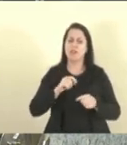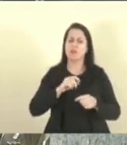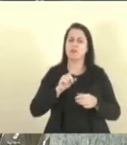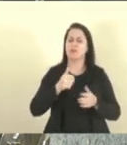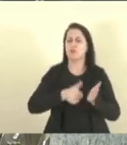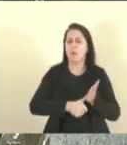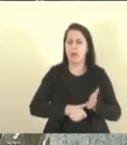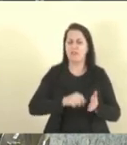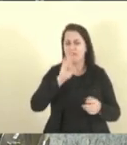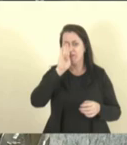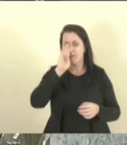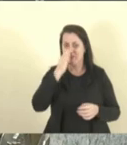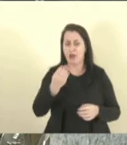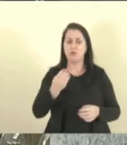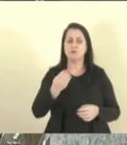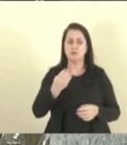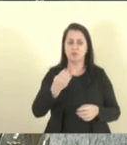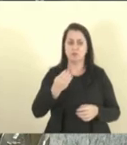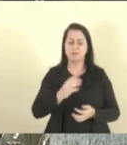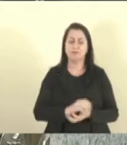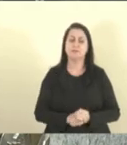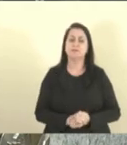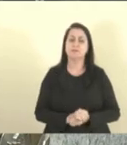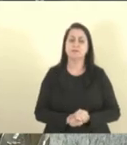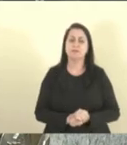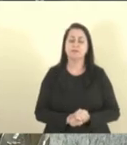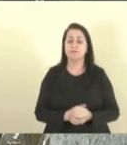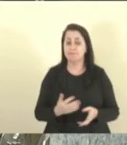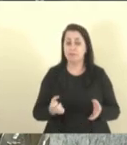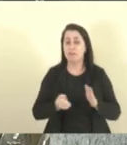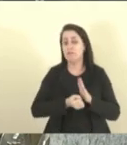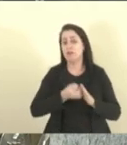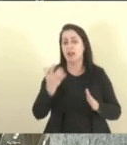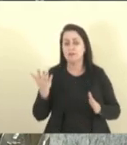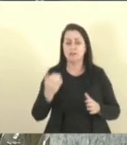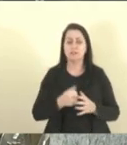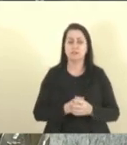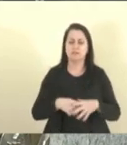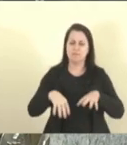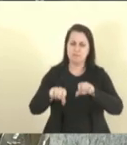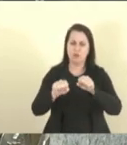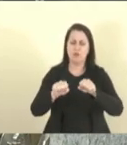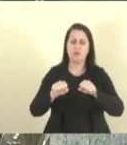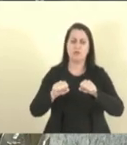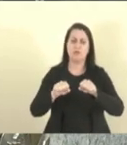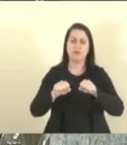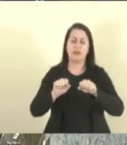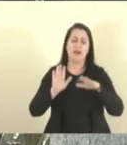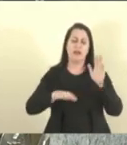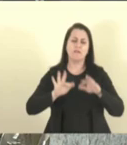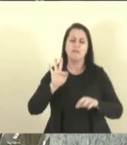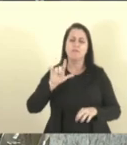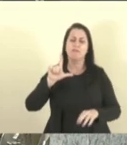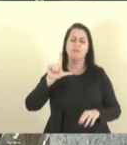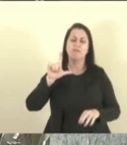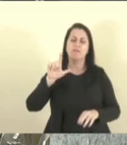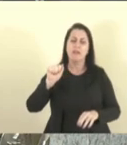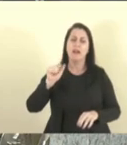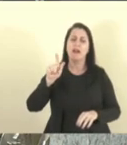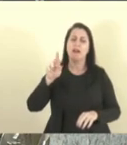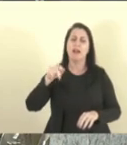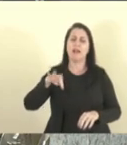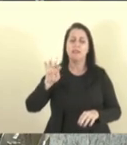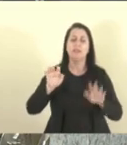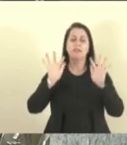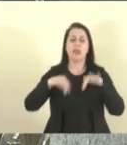autêntico, mas ideologicamente falso, muitas das vezes, o flagrante termina, p da manhã, seis, seis e meia